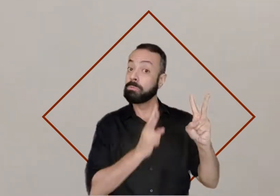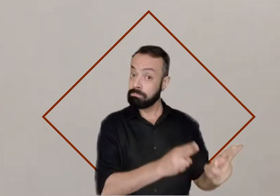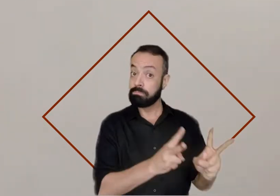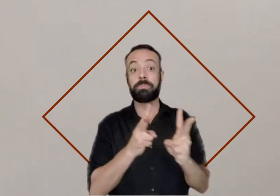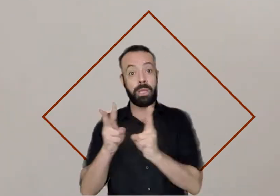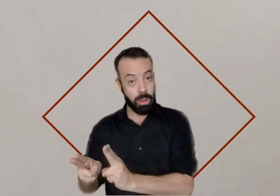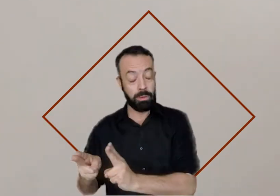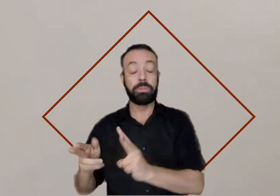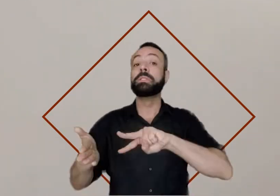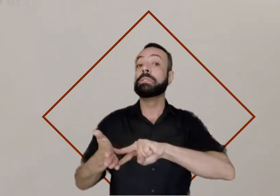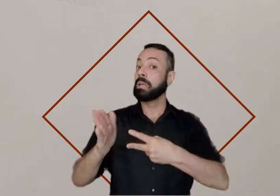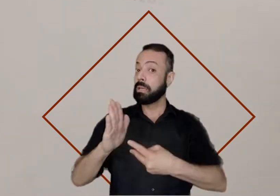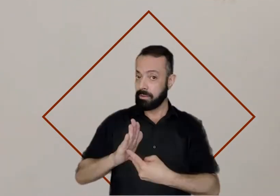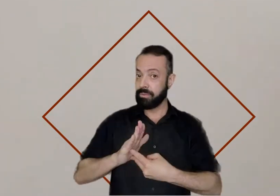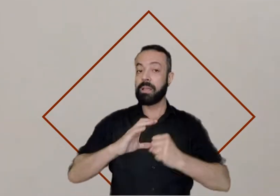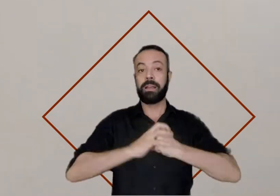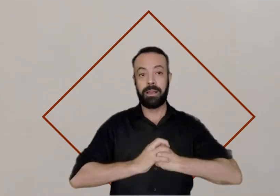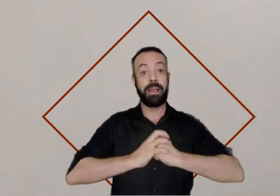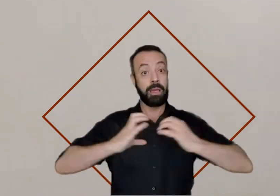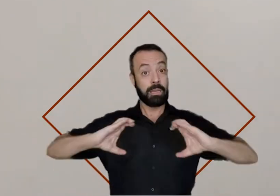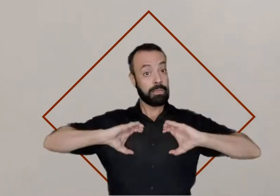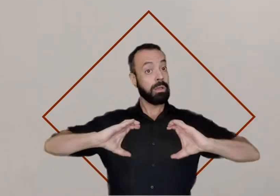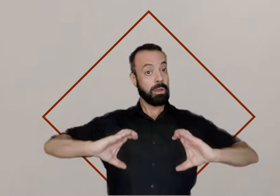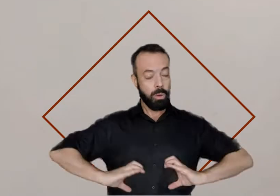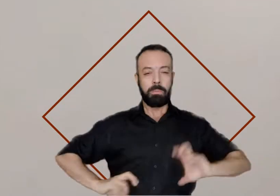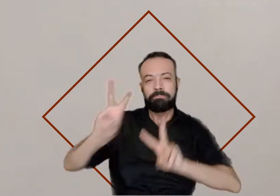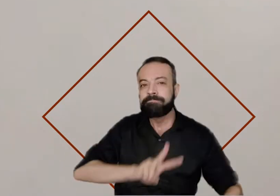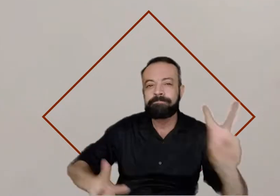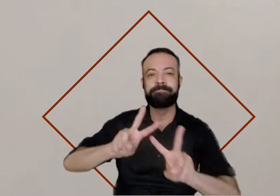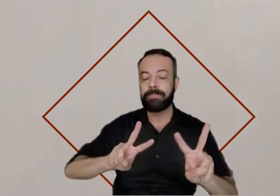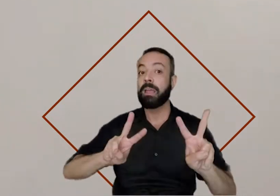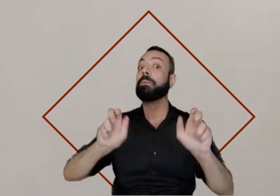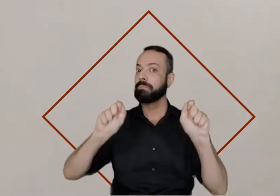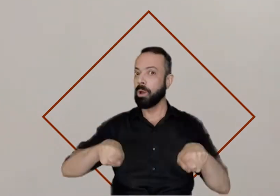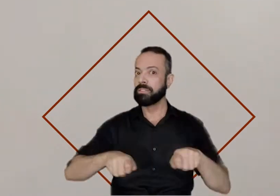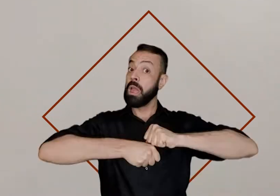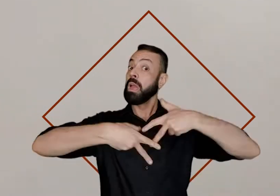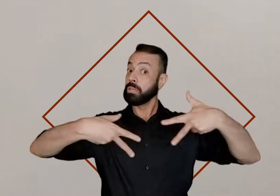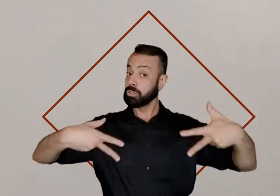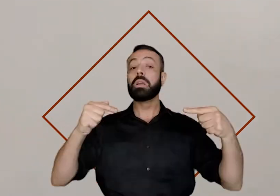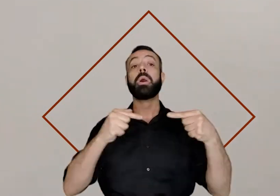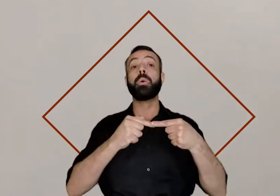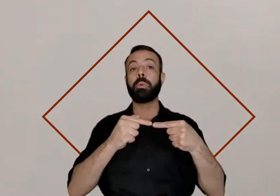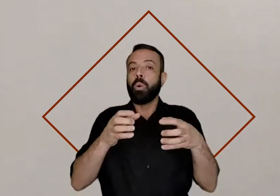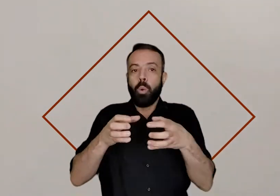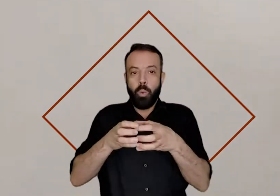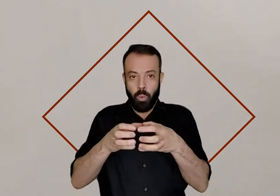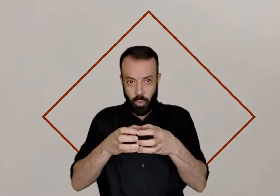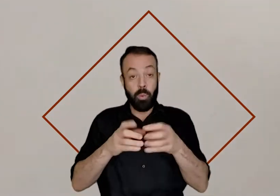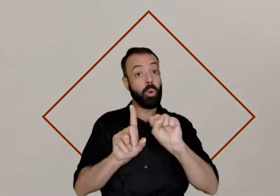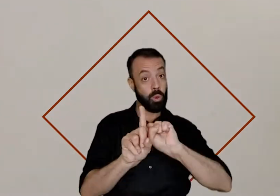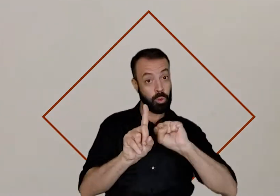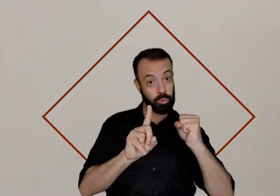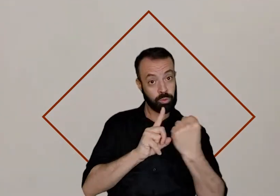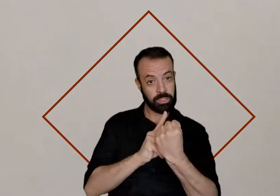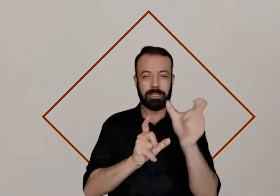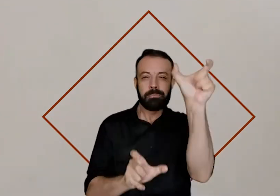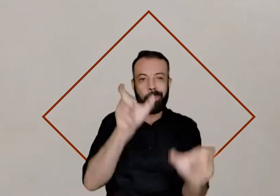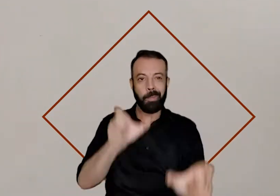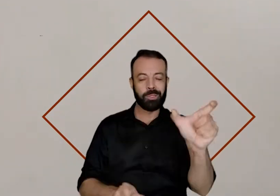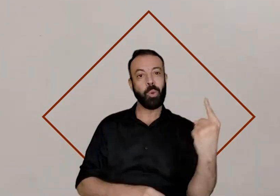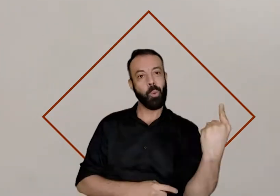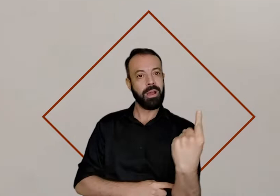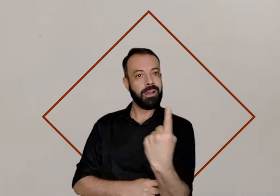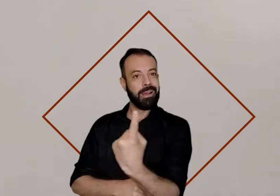ou seja, características físicas visíveis. Já a etnia diz respeito aos grupos sociais